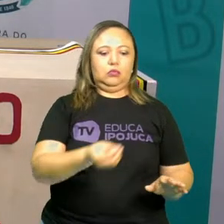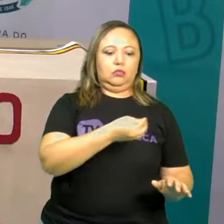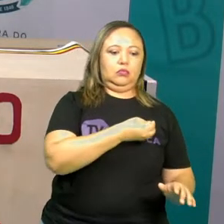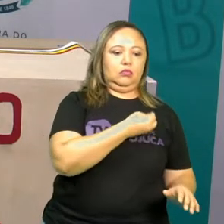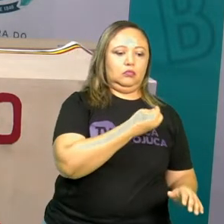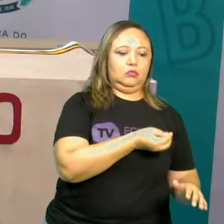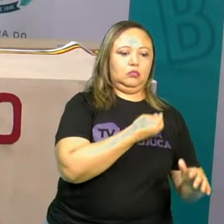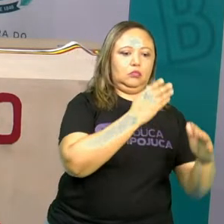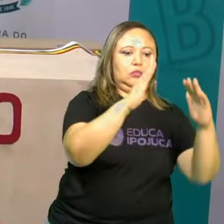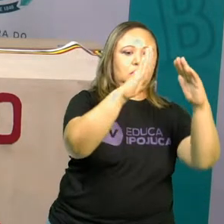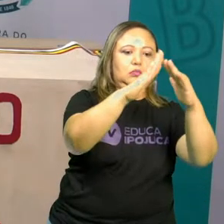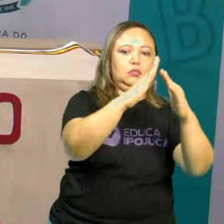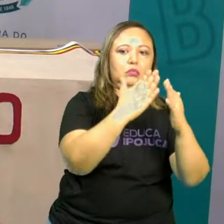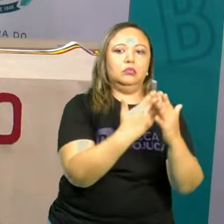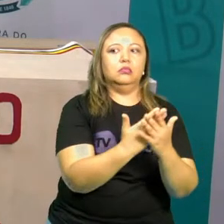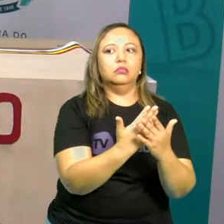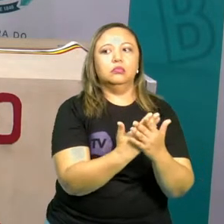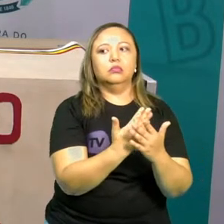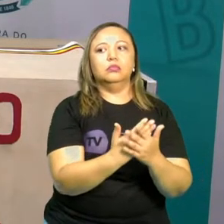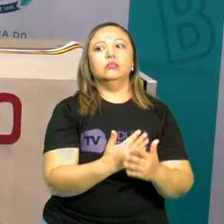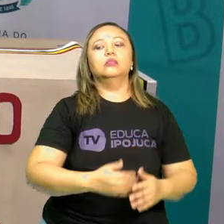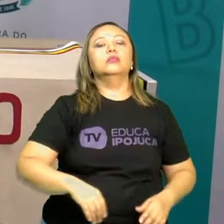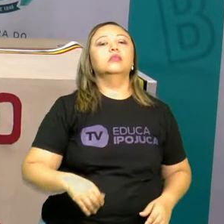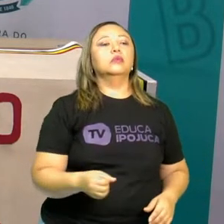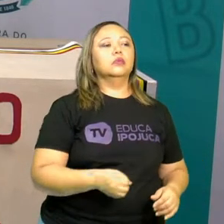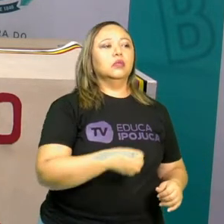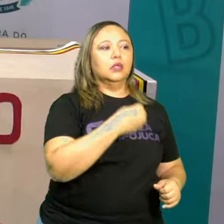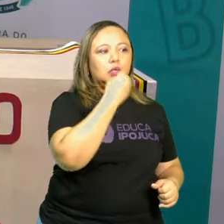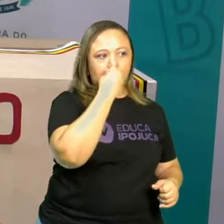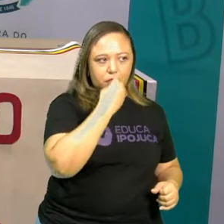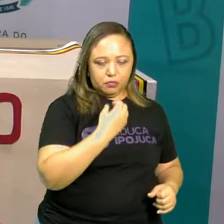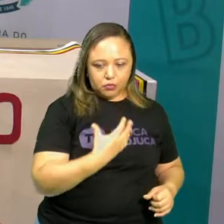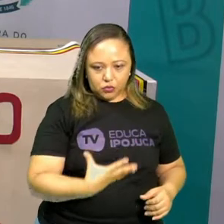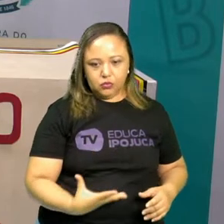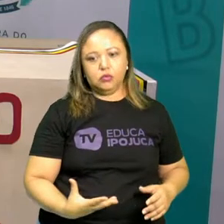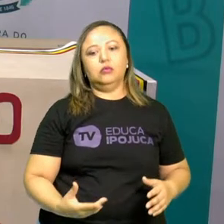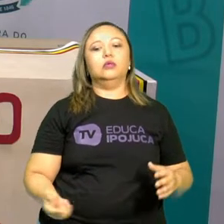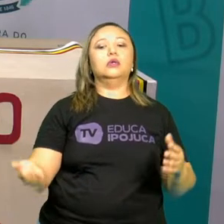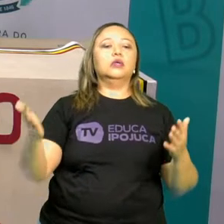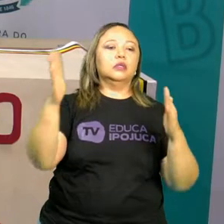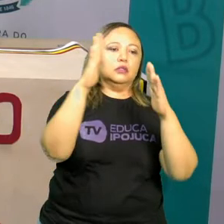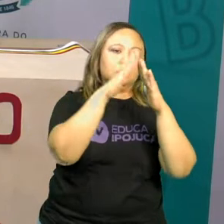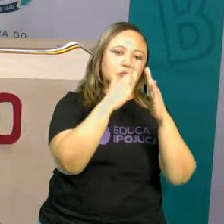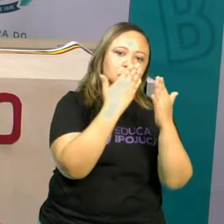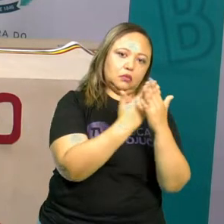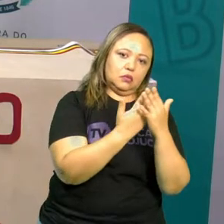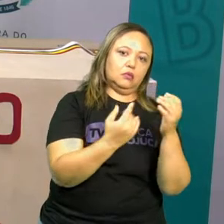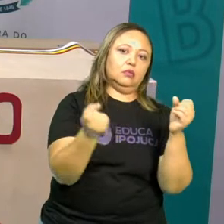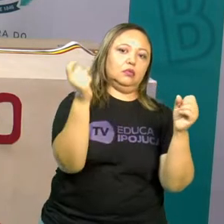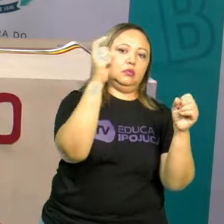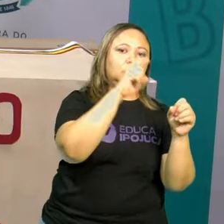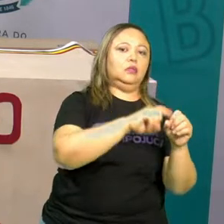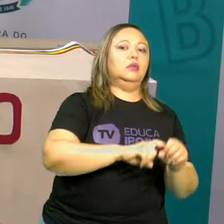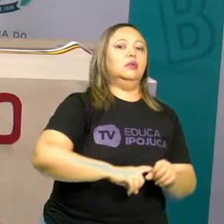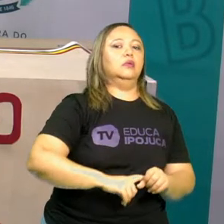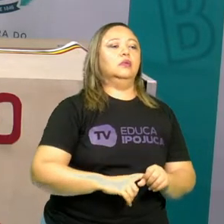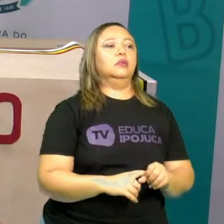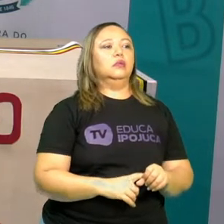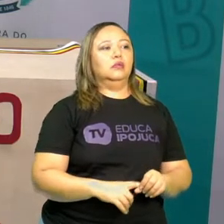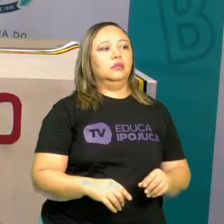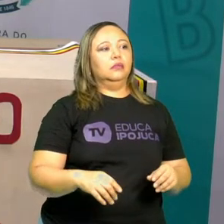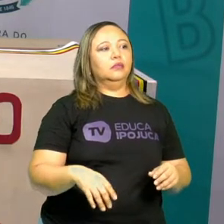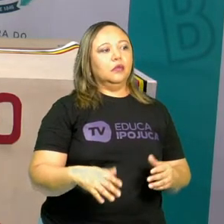é sempre bom estar na escola. É sempre uma grande notícia, como disse a